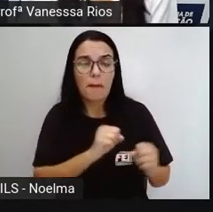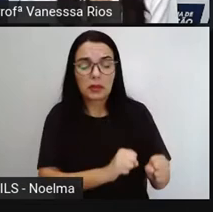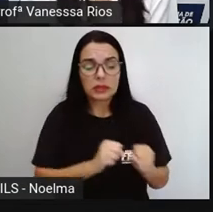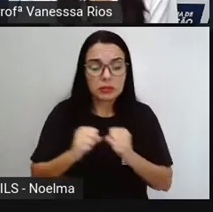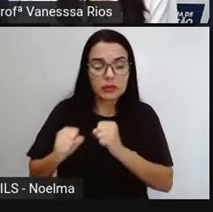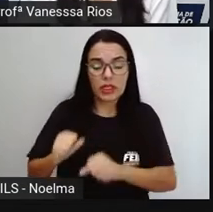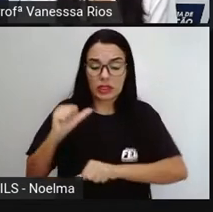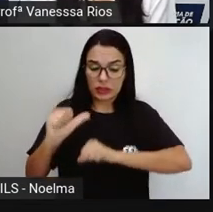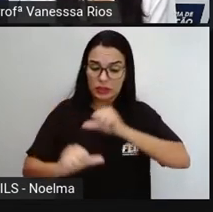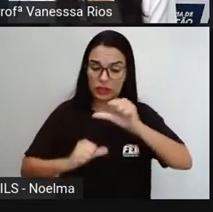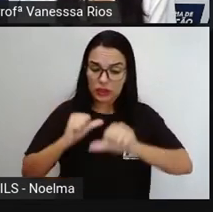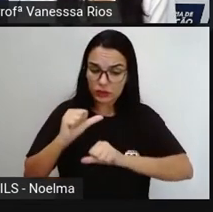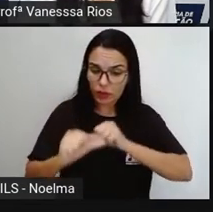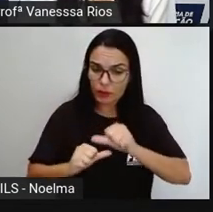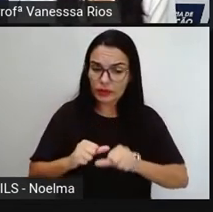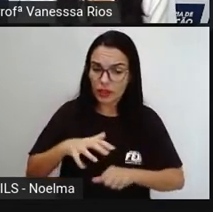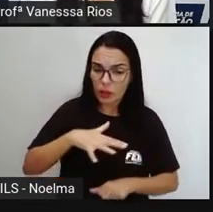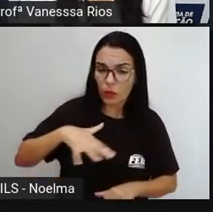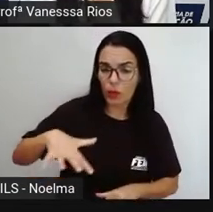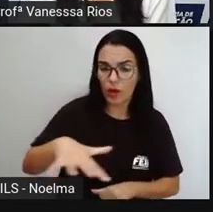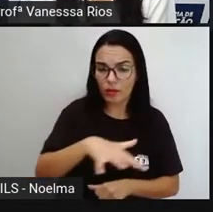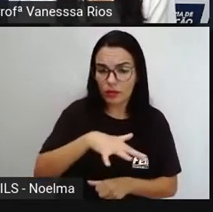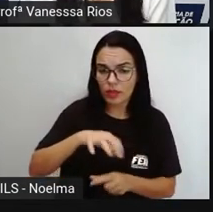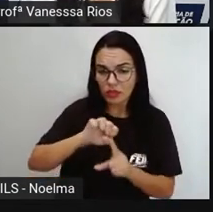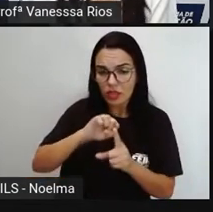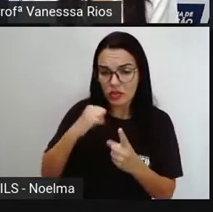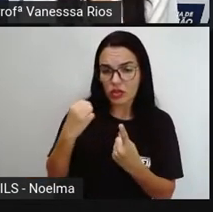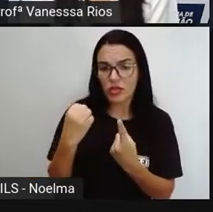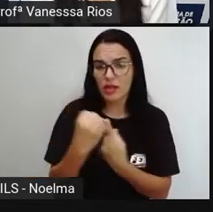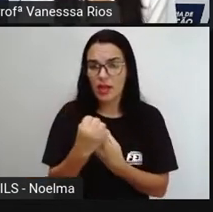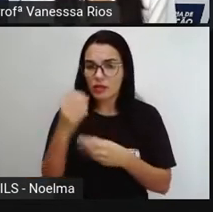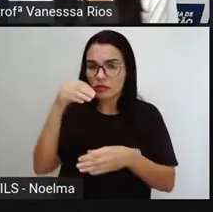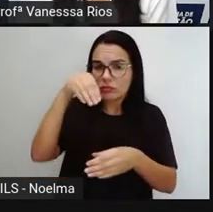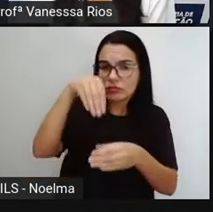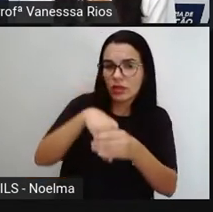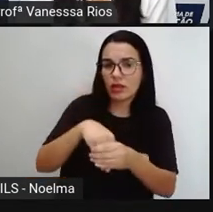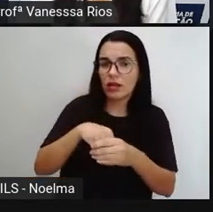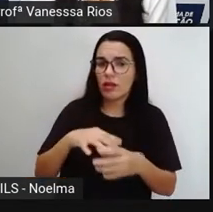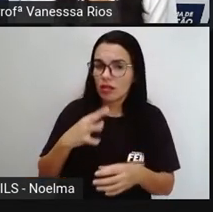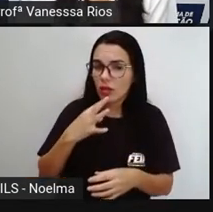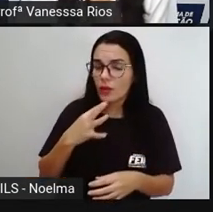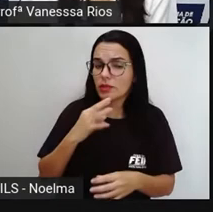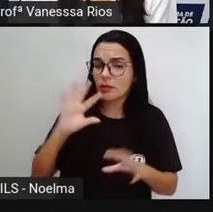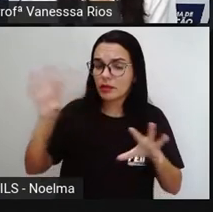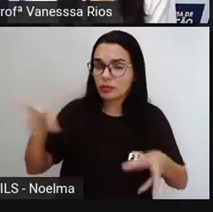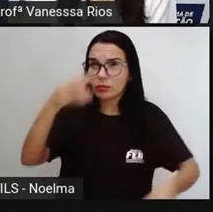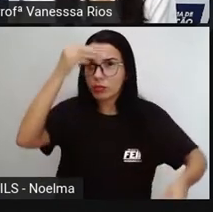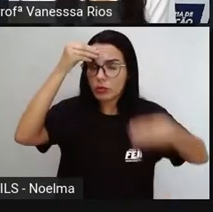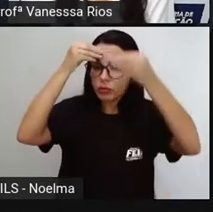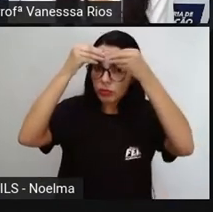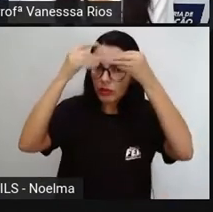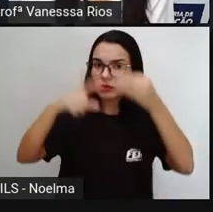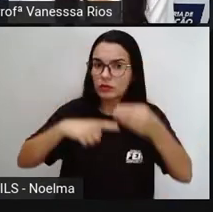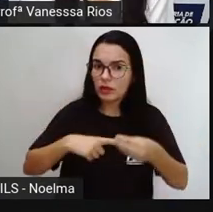de transformação do meio que a gente está inserido, através dos conhecimentos que a gente vai adquirindo.